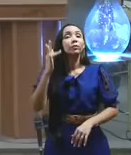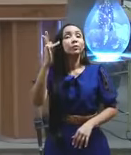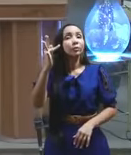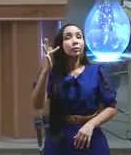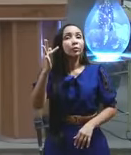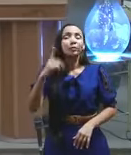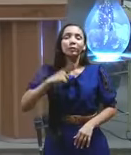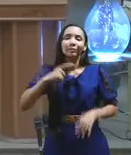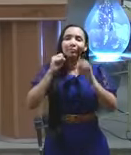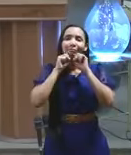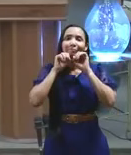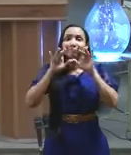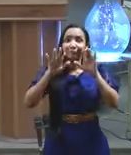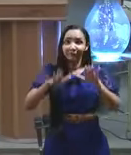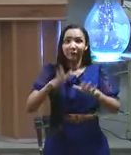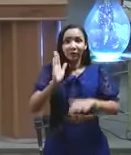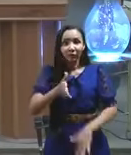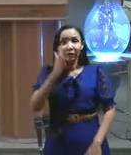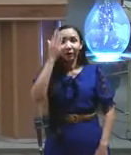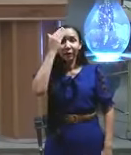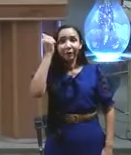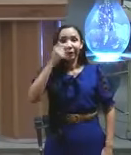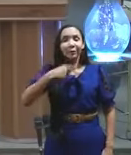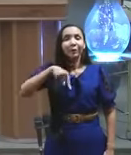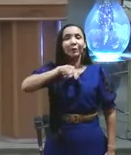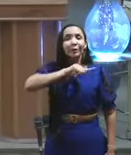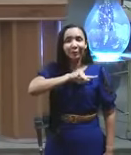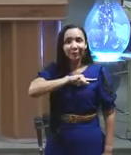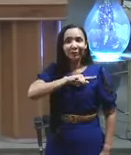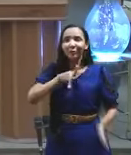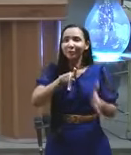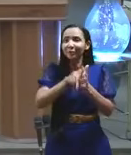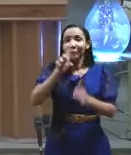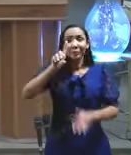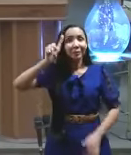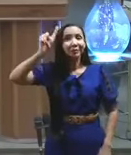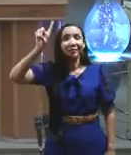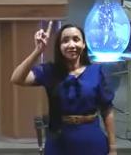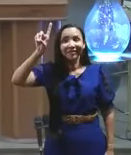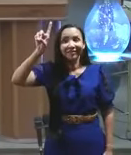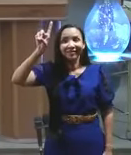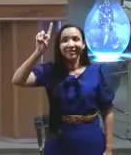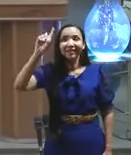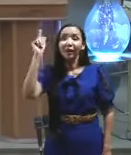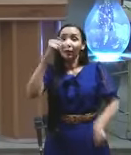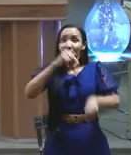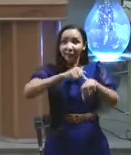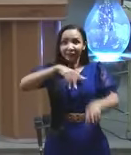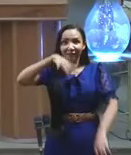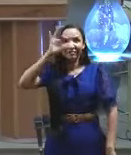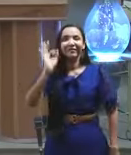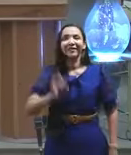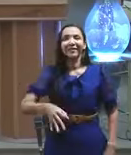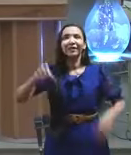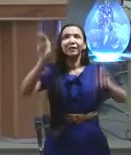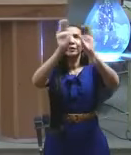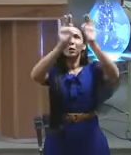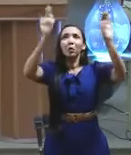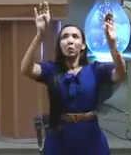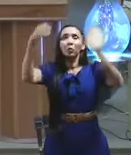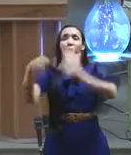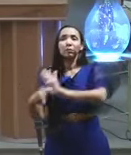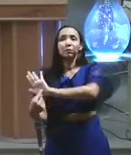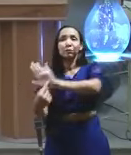somos de Deus e ainda não se manifestou que havemos de ser e sabemos que quando ele se manifestar nós seremos